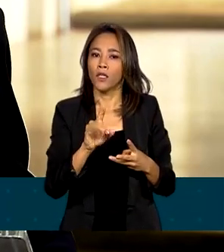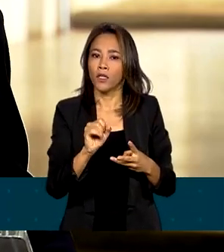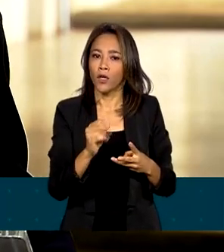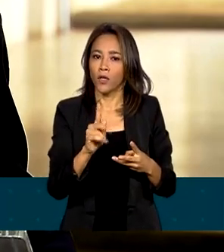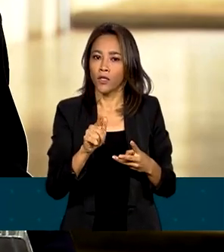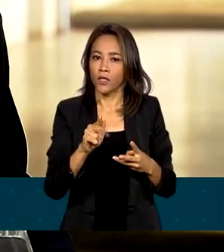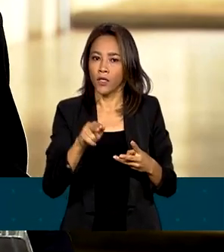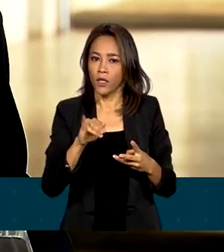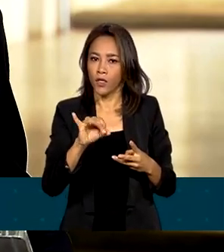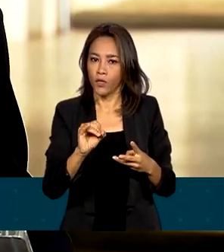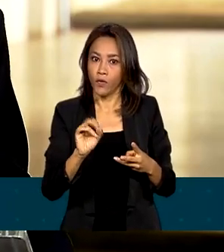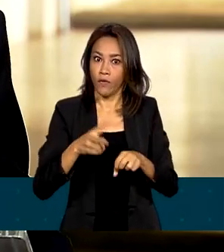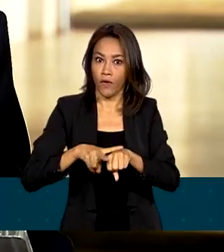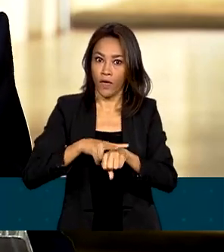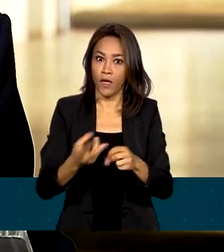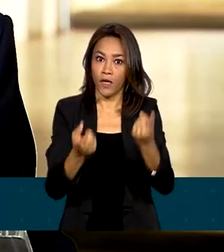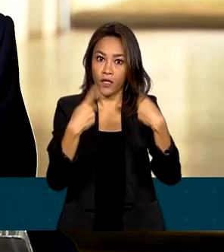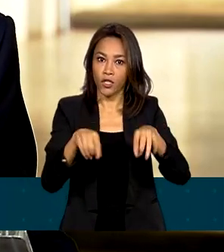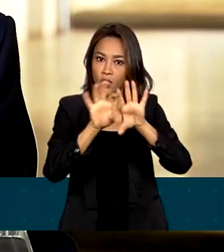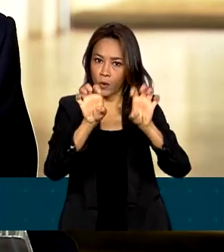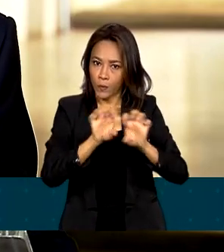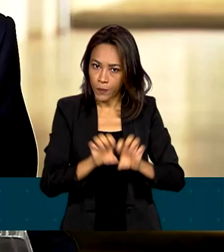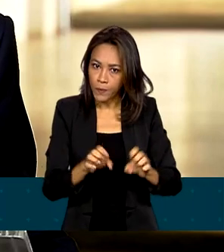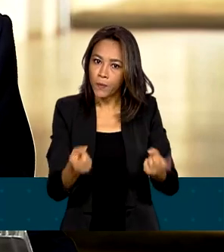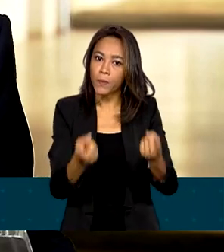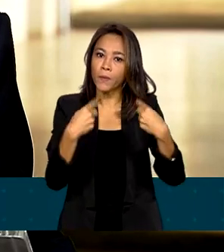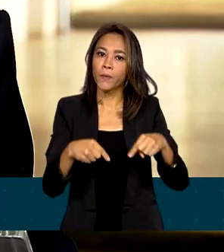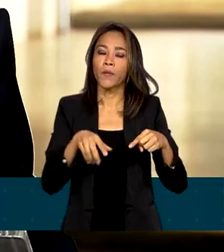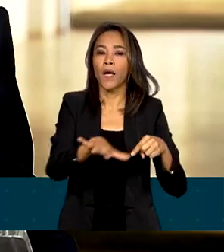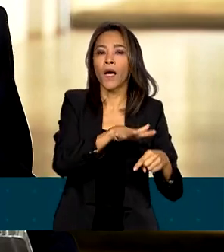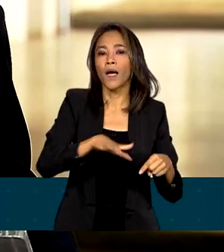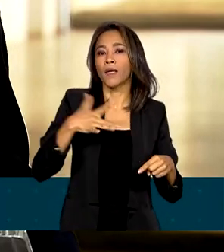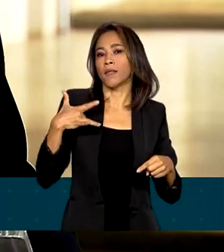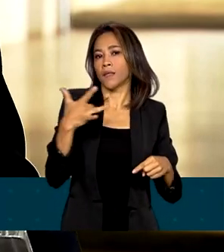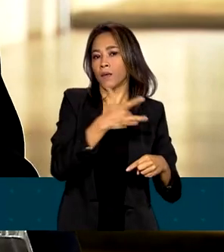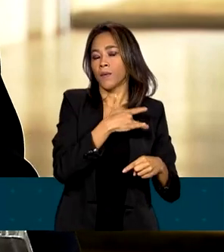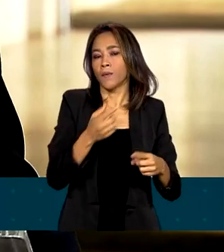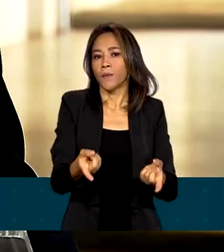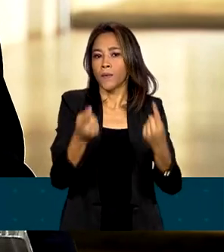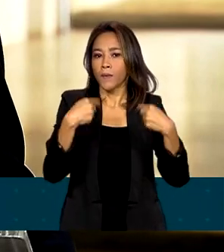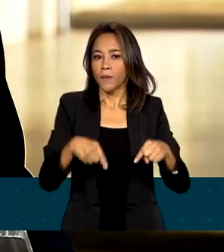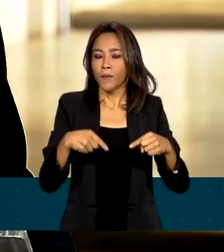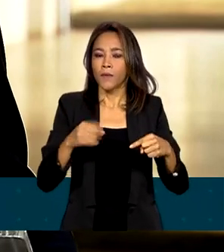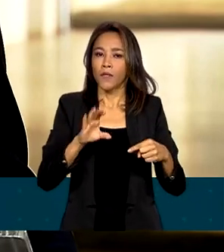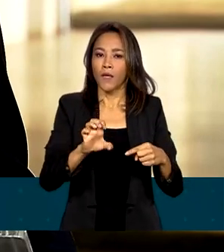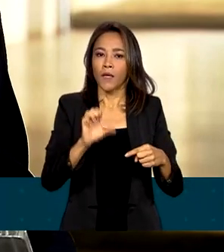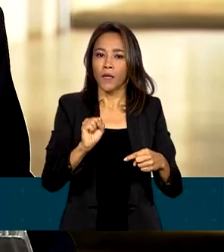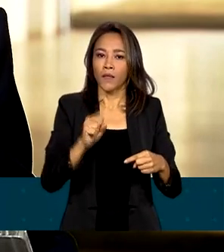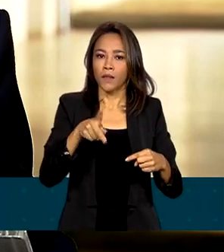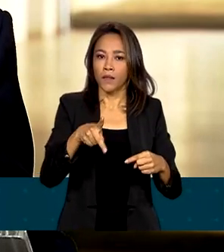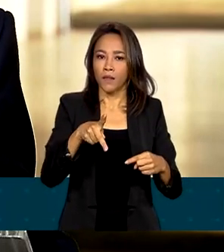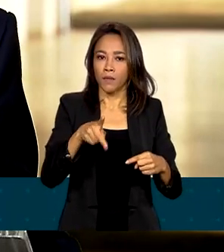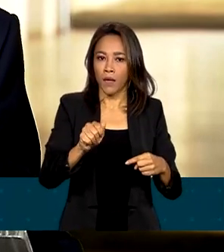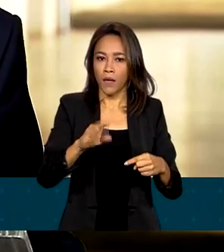infraestrutura, complexo da saúde, área aeroespacial,